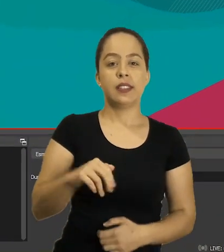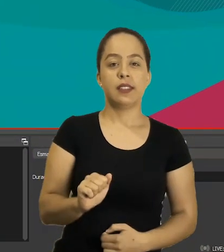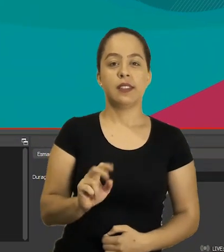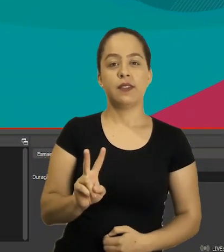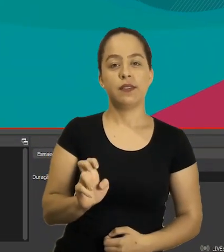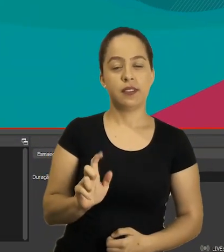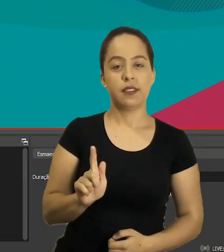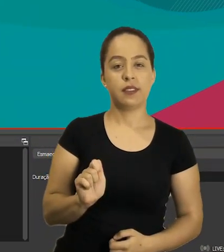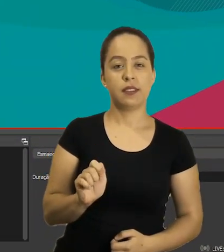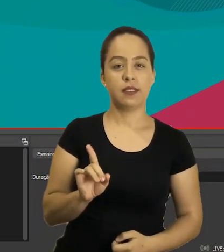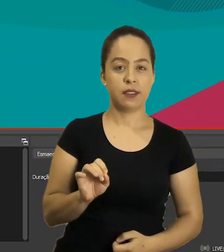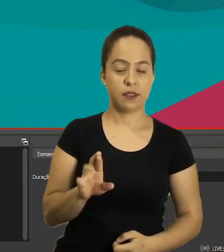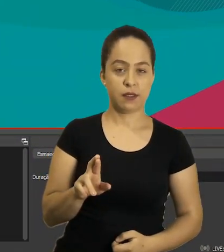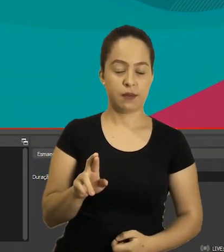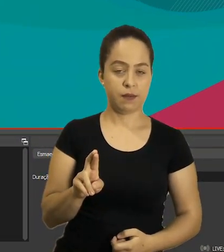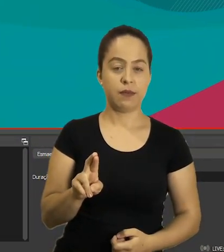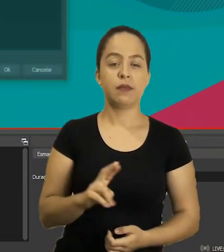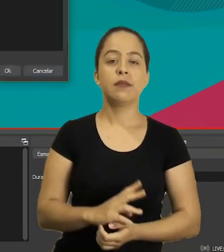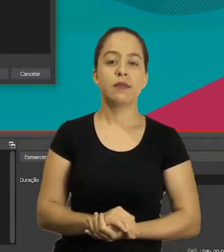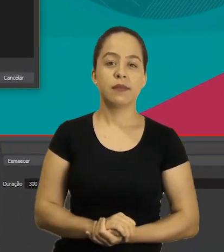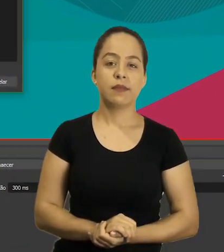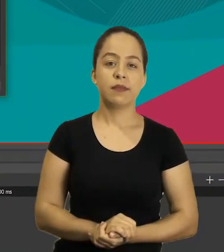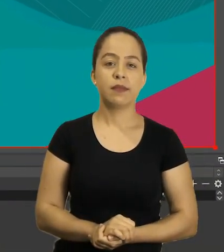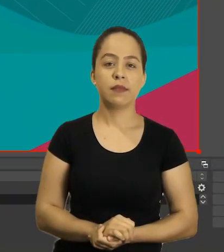Aí agora adicionar o navegador.